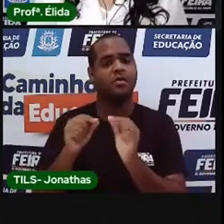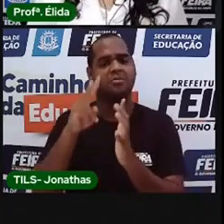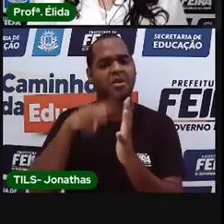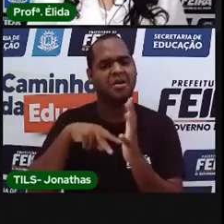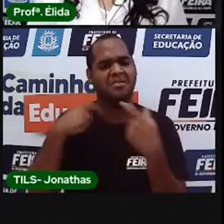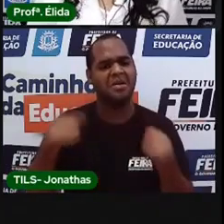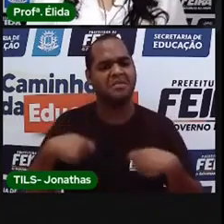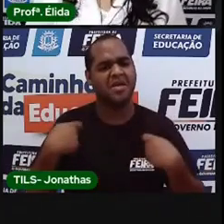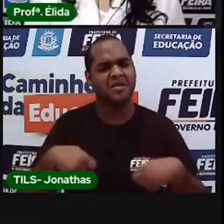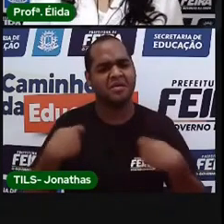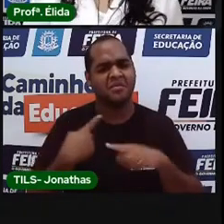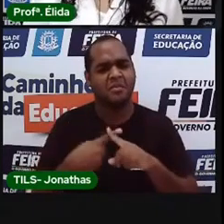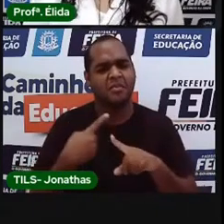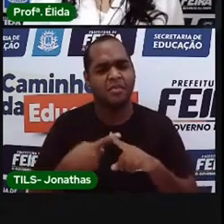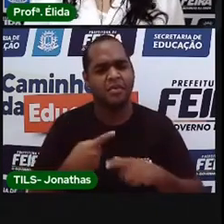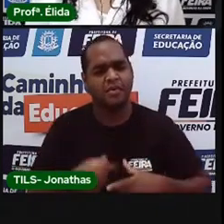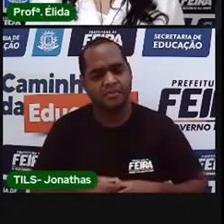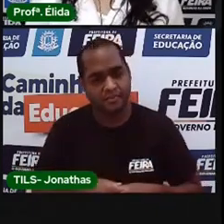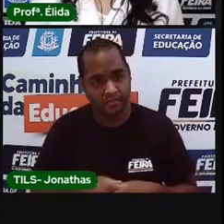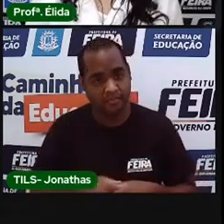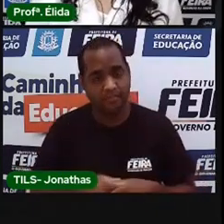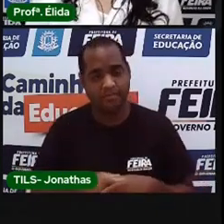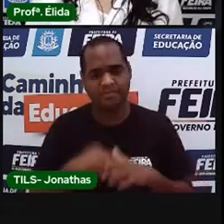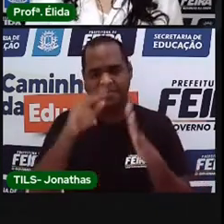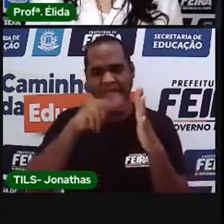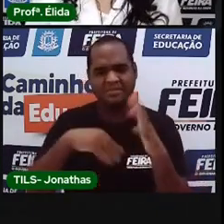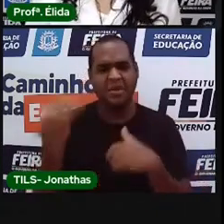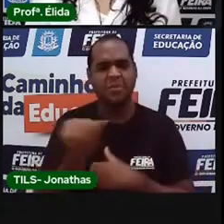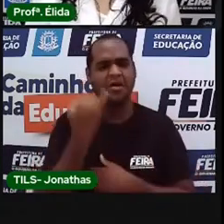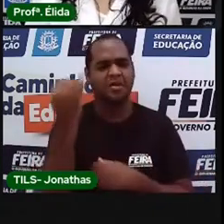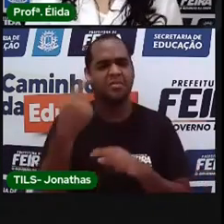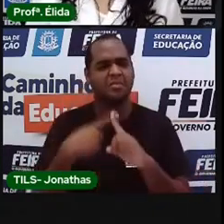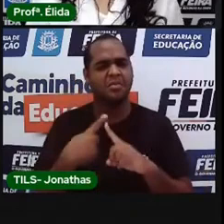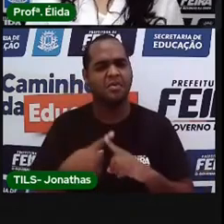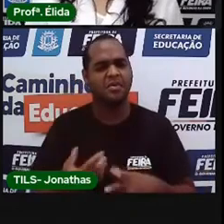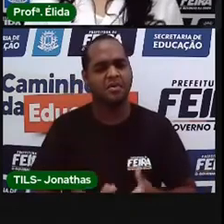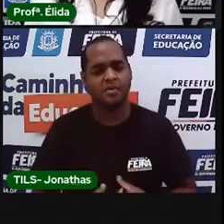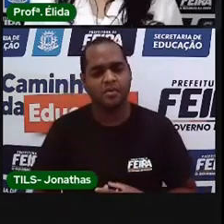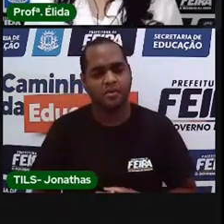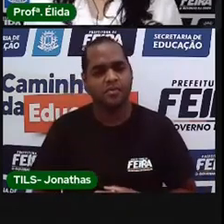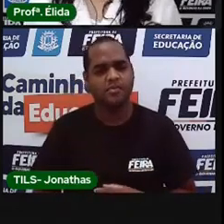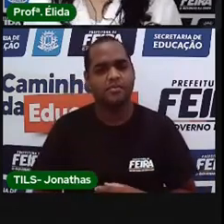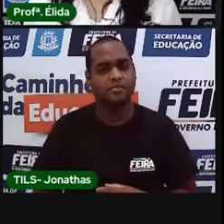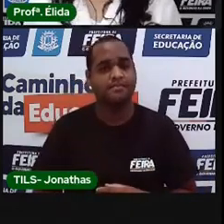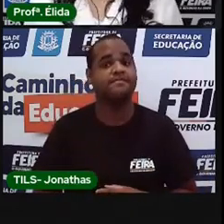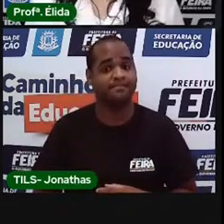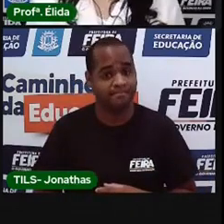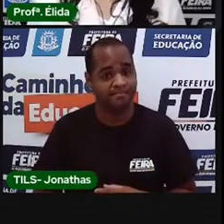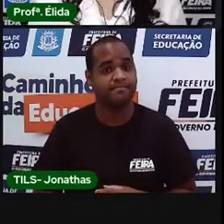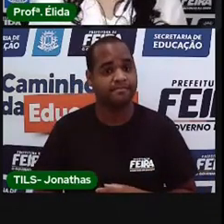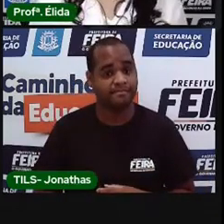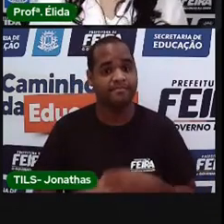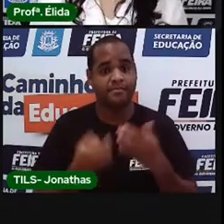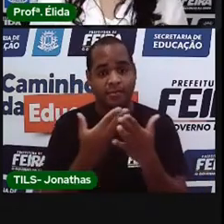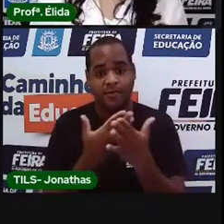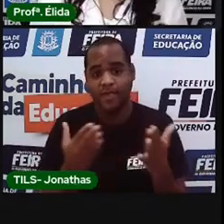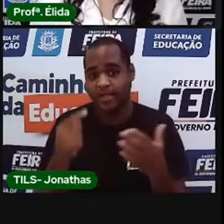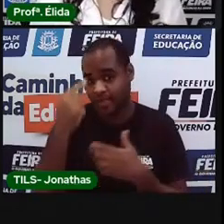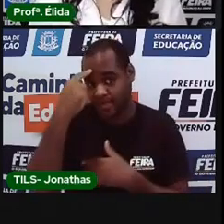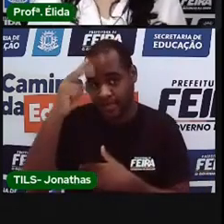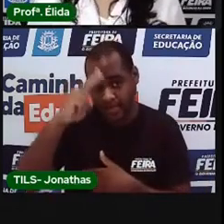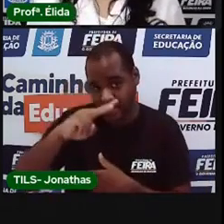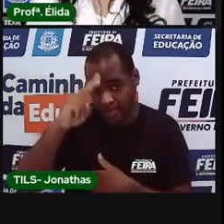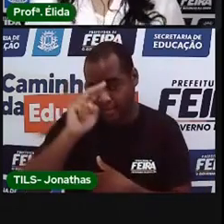que ler? Para que leitura é importante? Você lembra que na aula